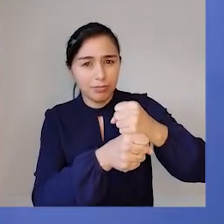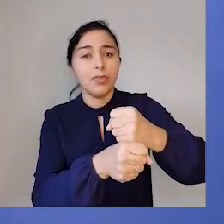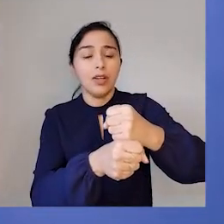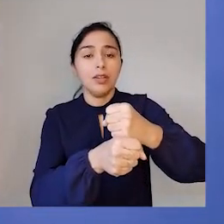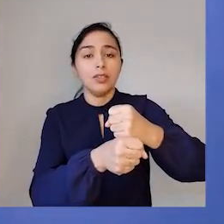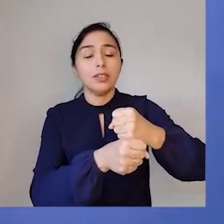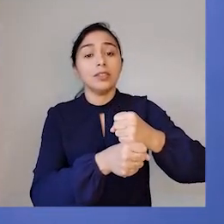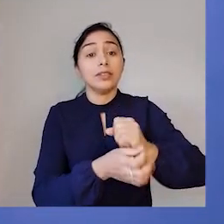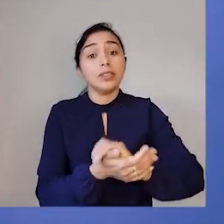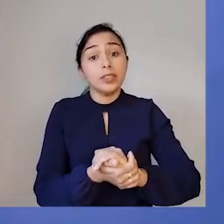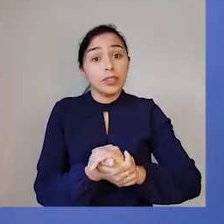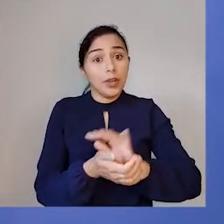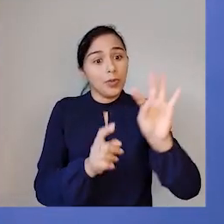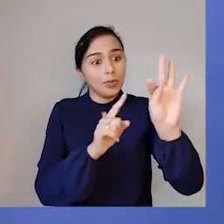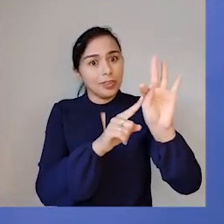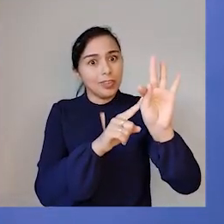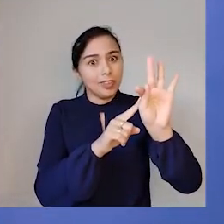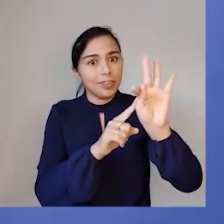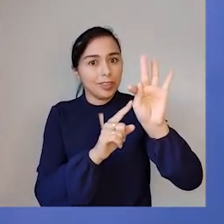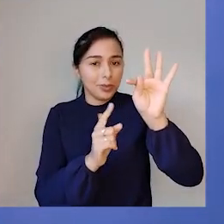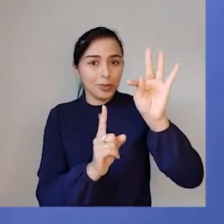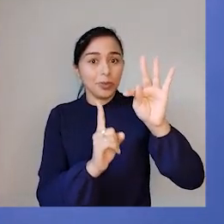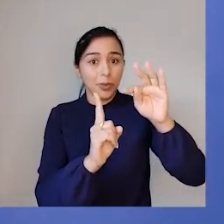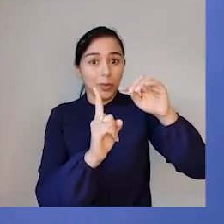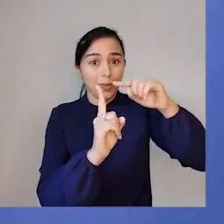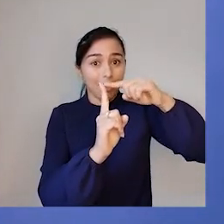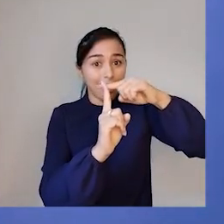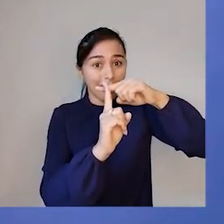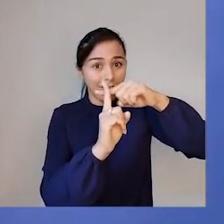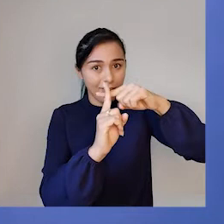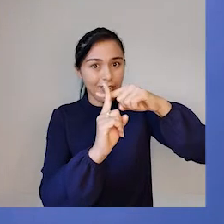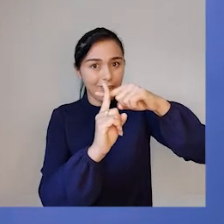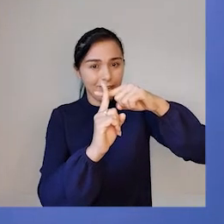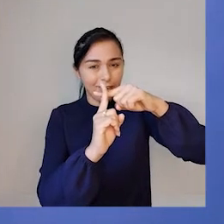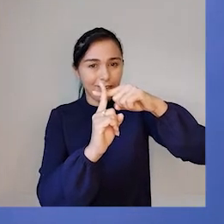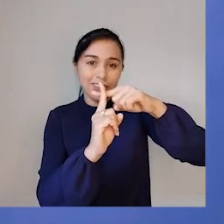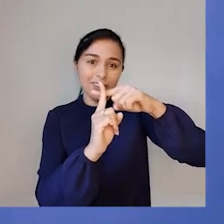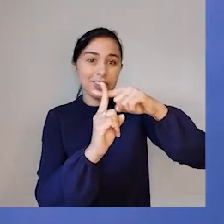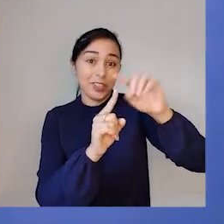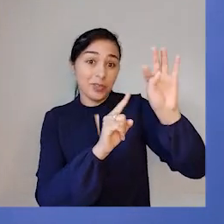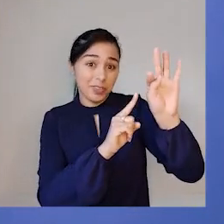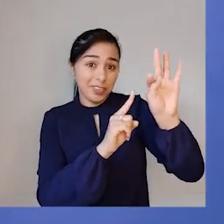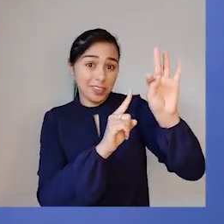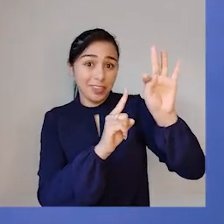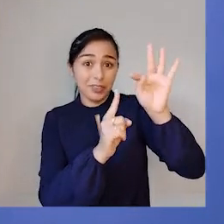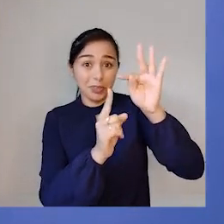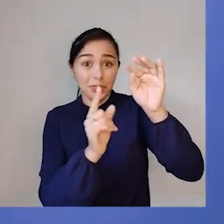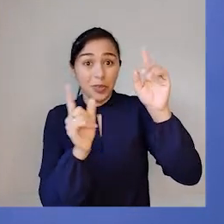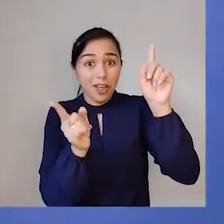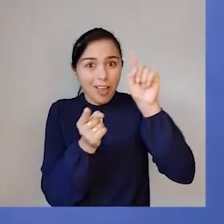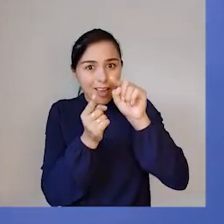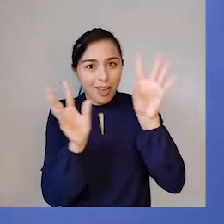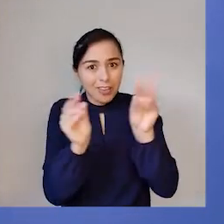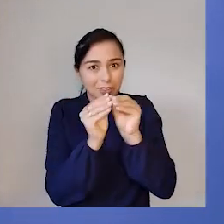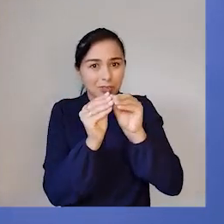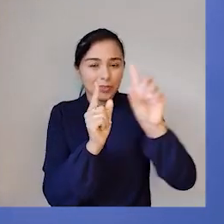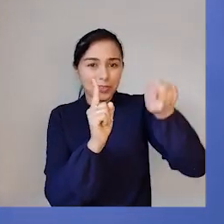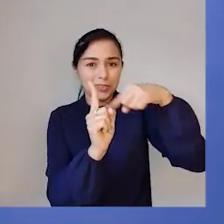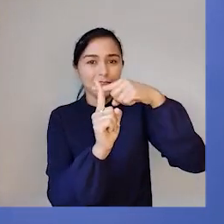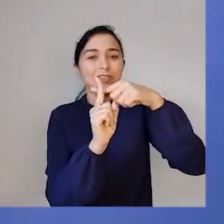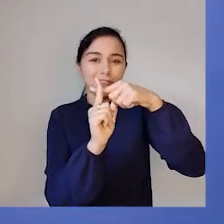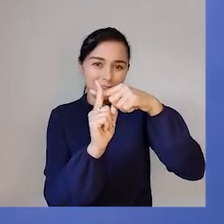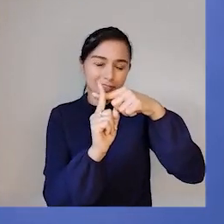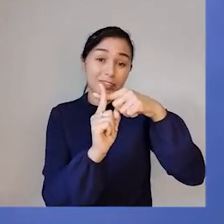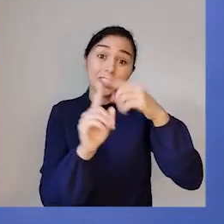T, as pessoas começaram a escrever, então, só o tracinho cortado, resultando, assim, na